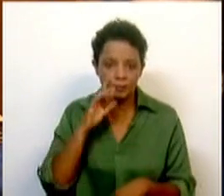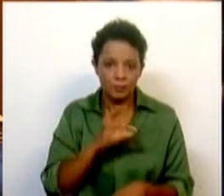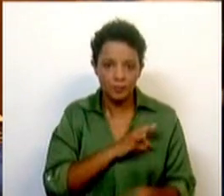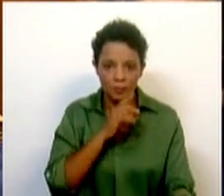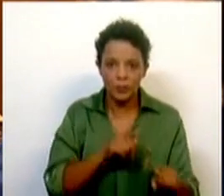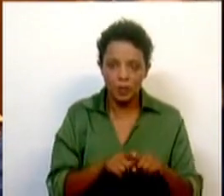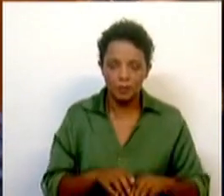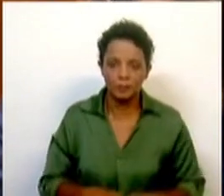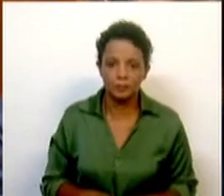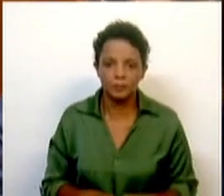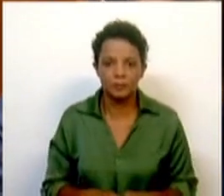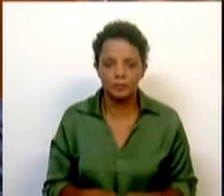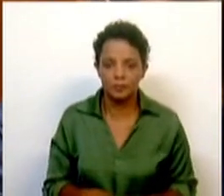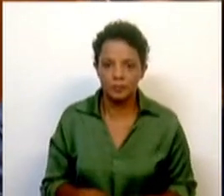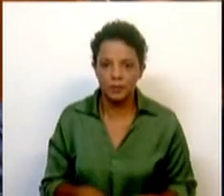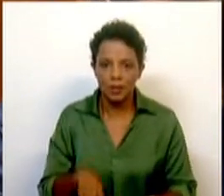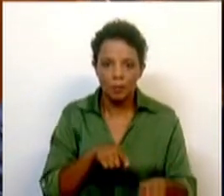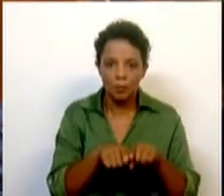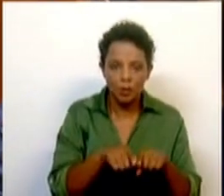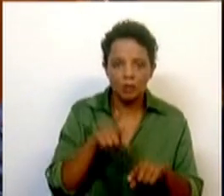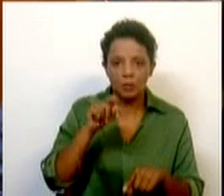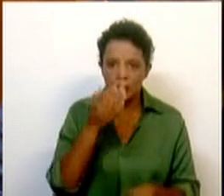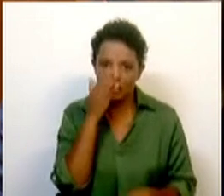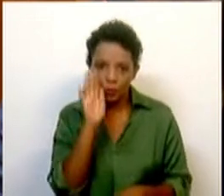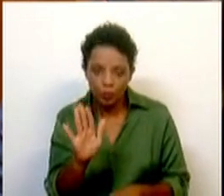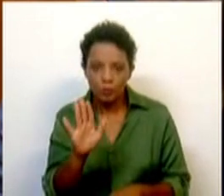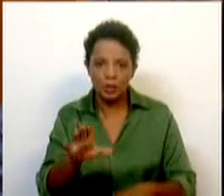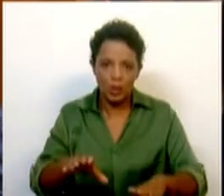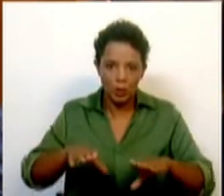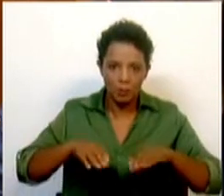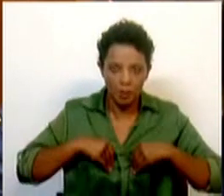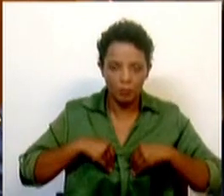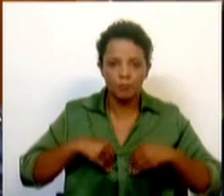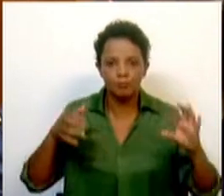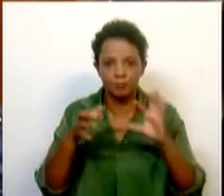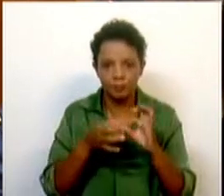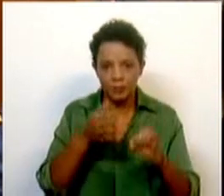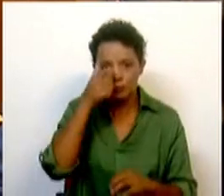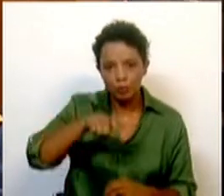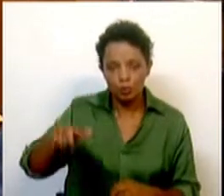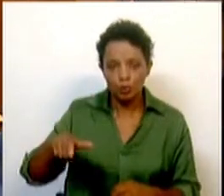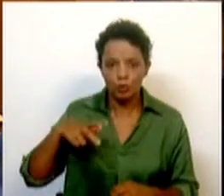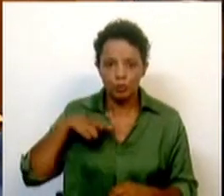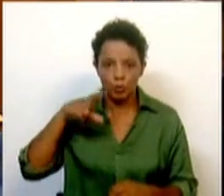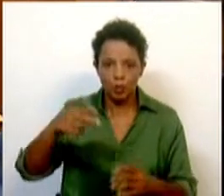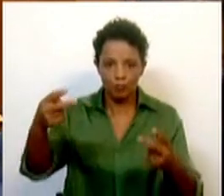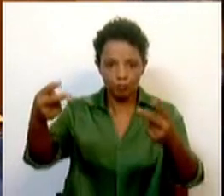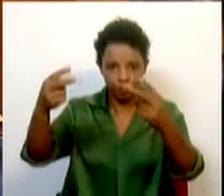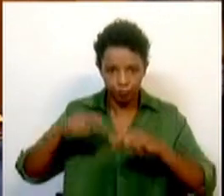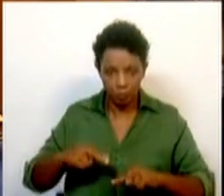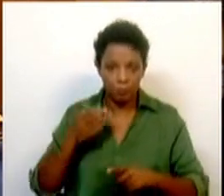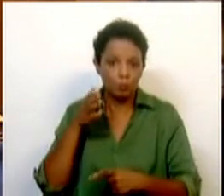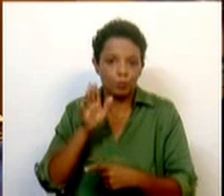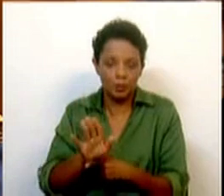deputada, o refúgio, a política e a atitude de acolhimento que temos para quem chega ao nosso continente, sinadamente